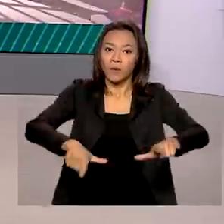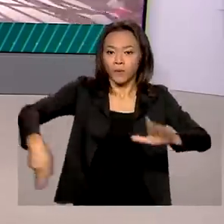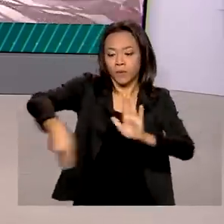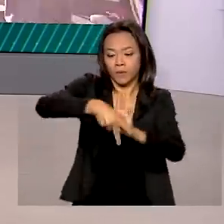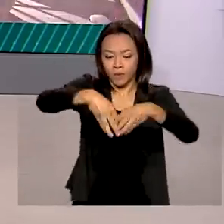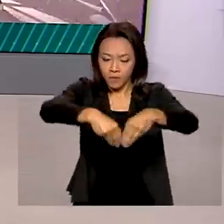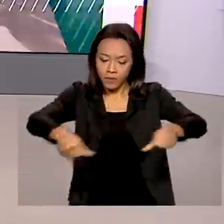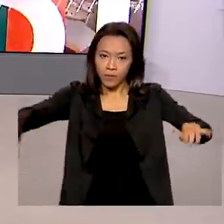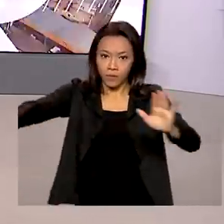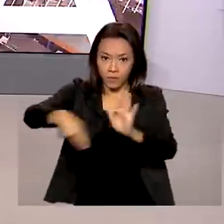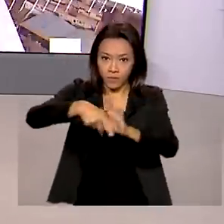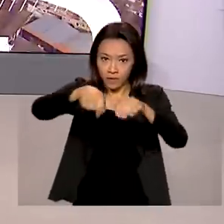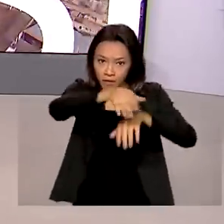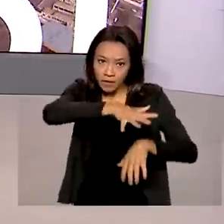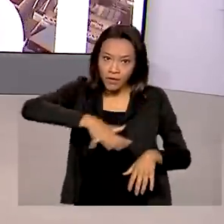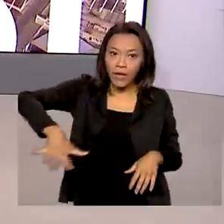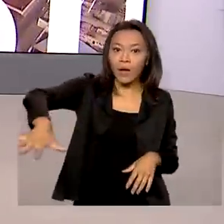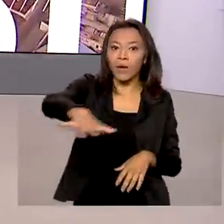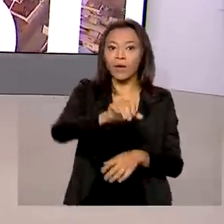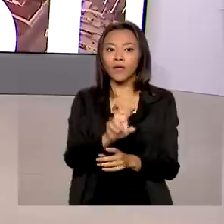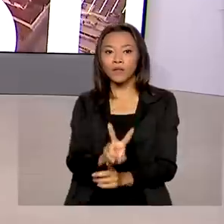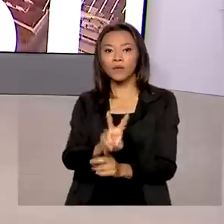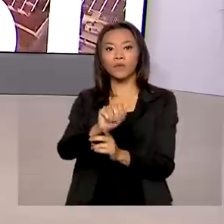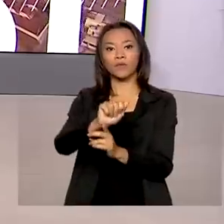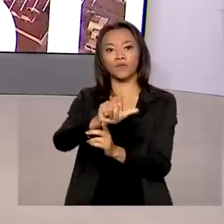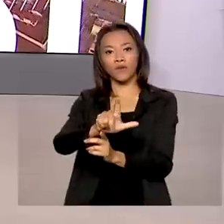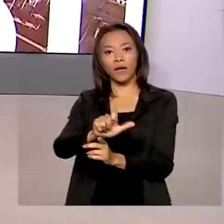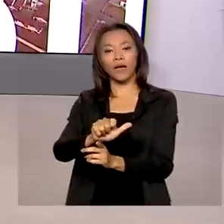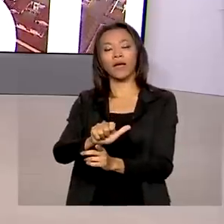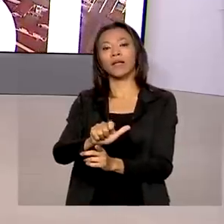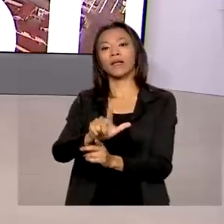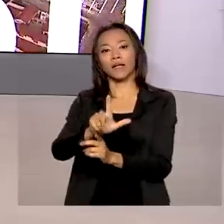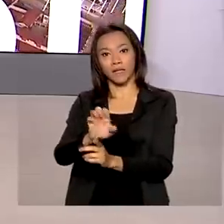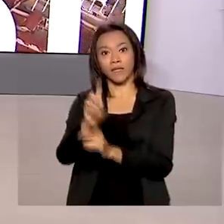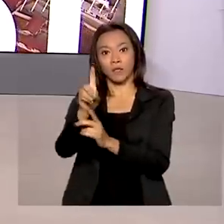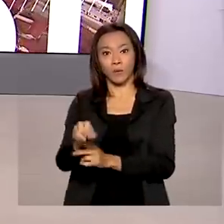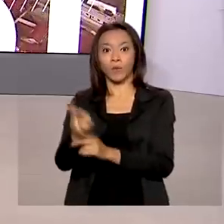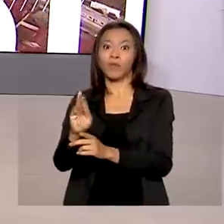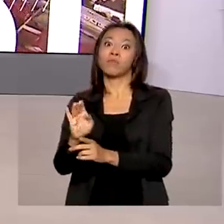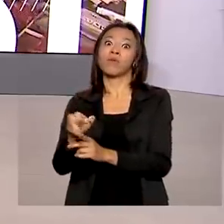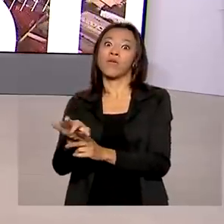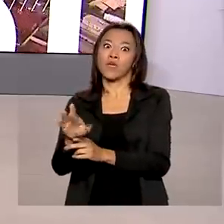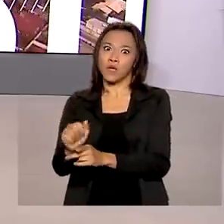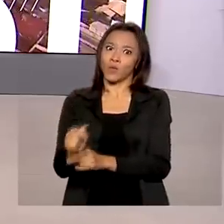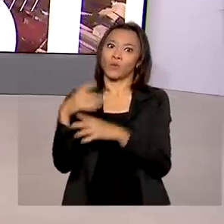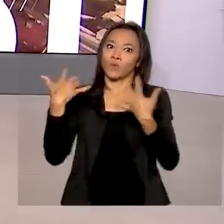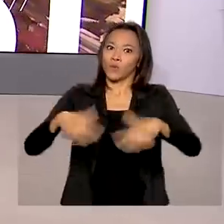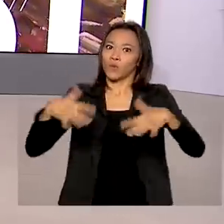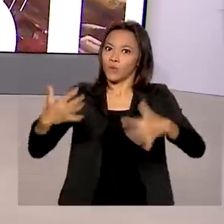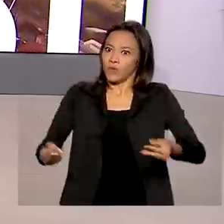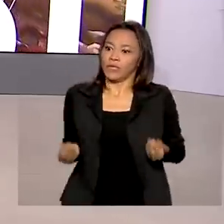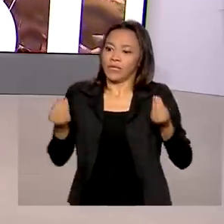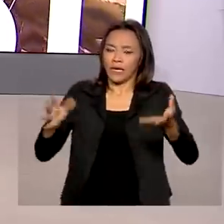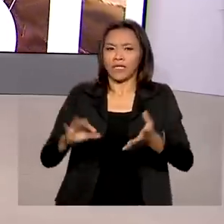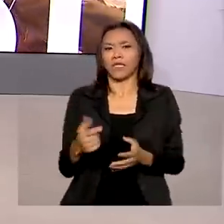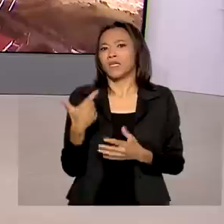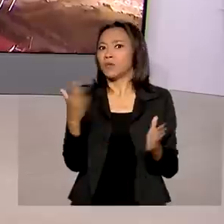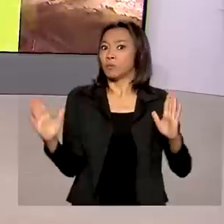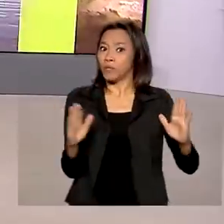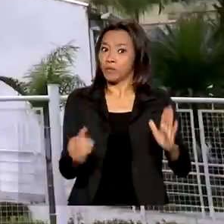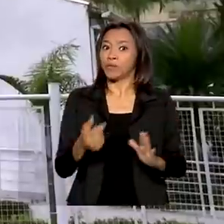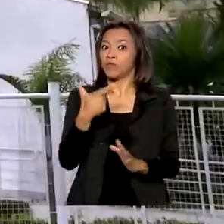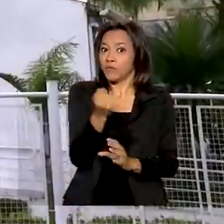região do Vale do Ribeira. É a maior entrega de documentos em áreas da reforma agrária no Estado em duas décadas.